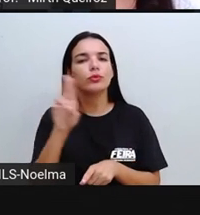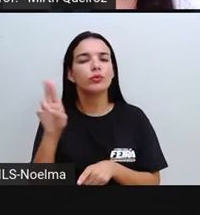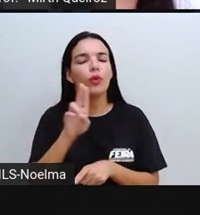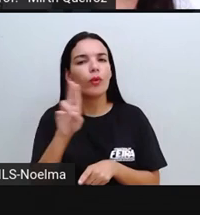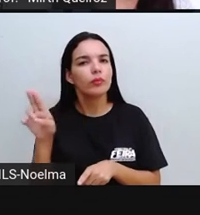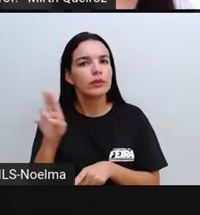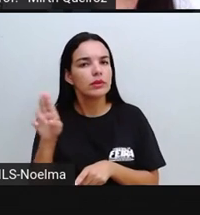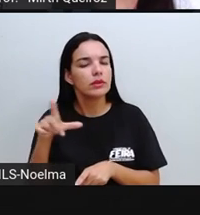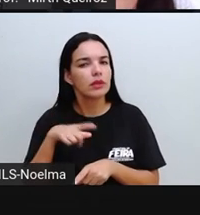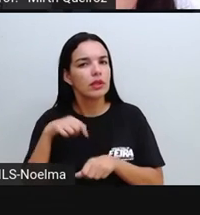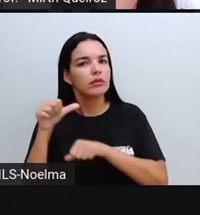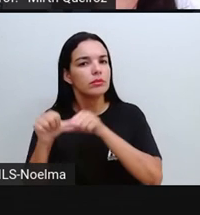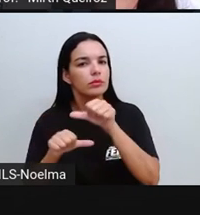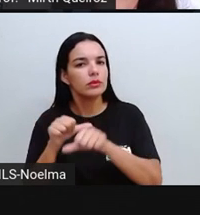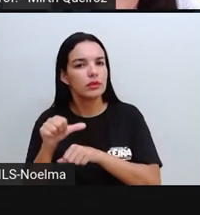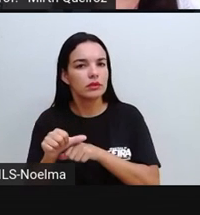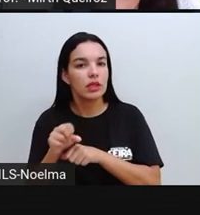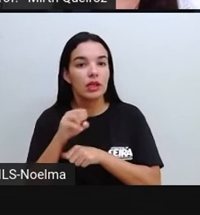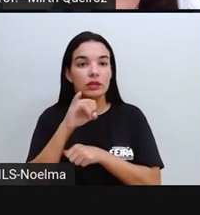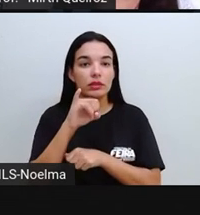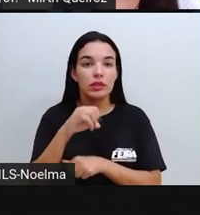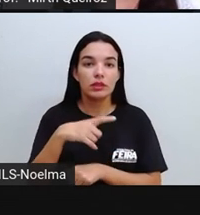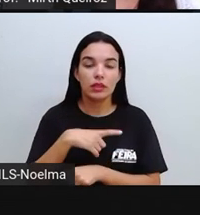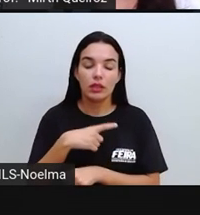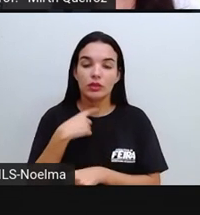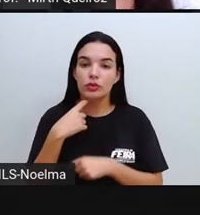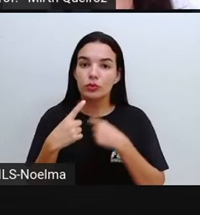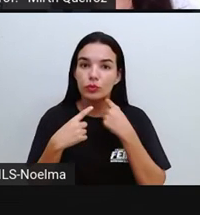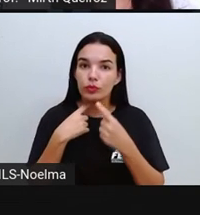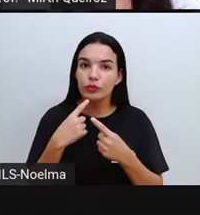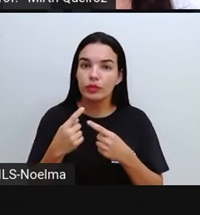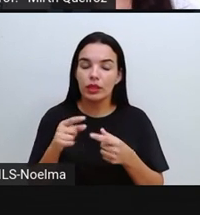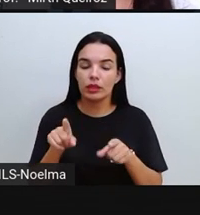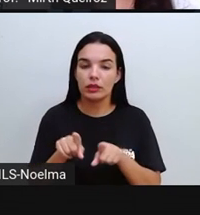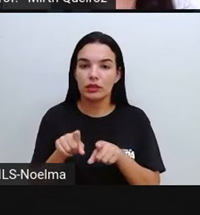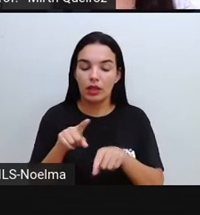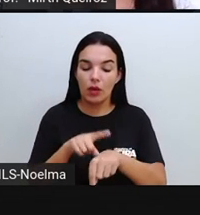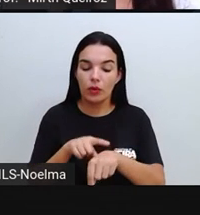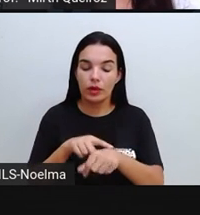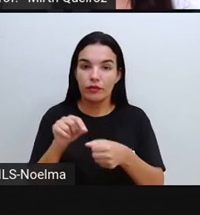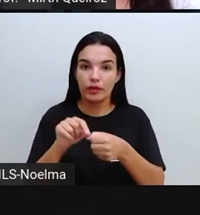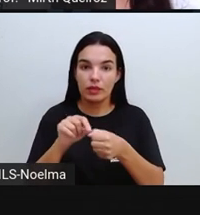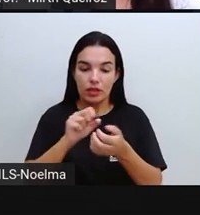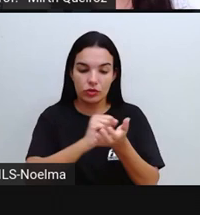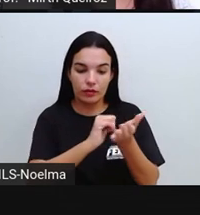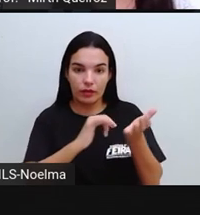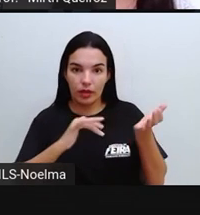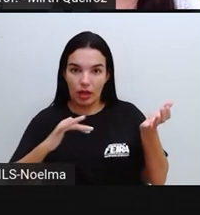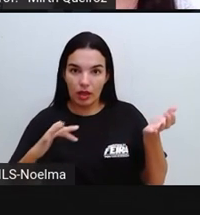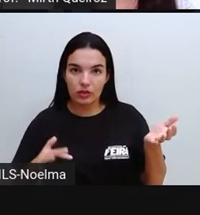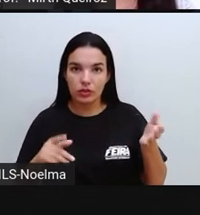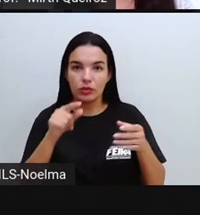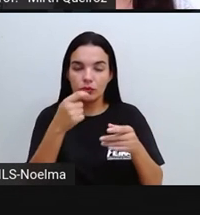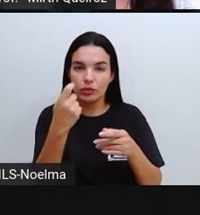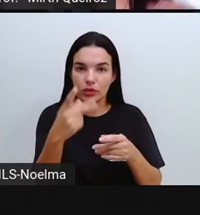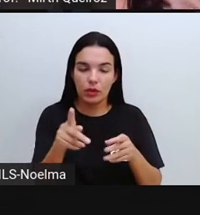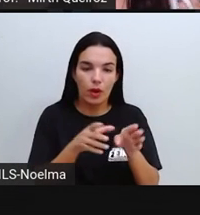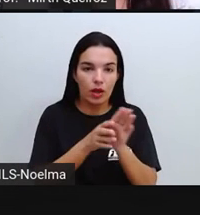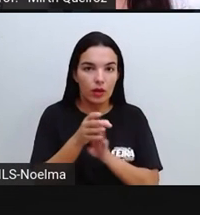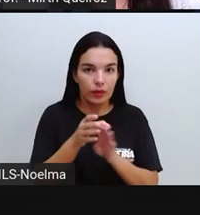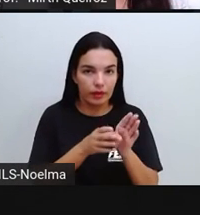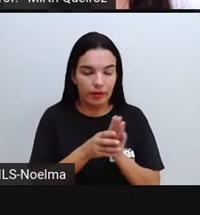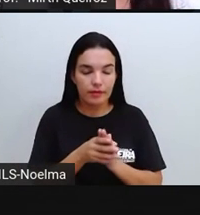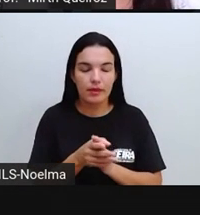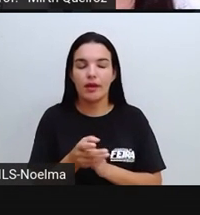dão a essas mudanças, né? Se vocês sentirem qualquer dúvida na hora da realização da atividade, agora que você vai pegar isso, o percurso pedagógico, né?